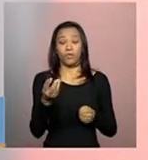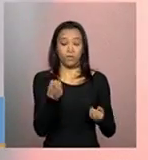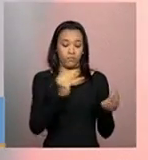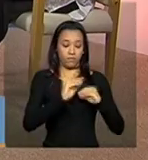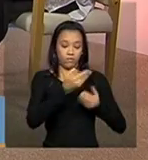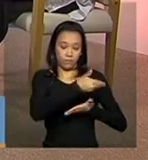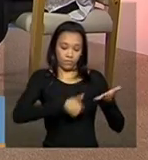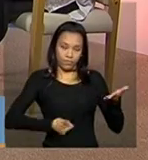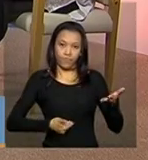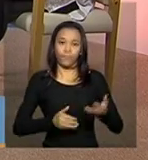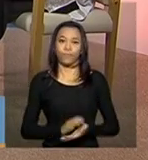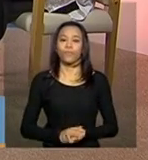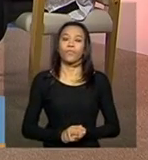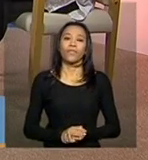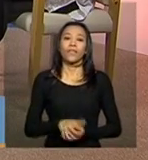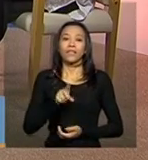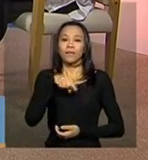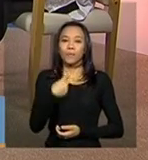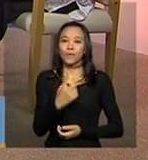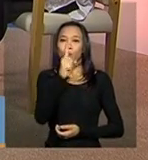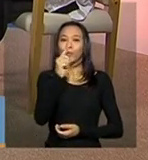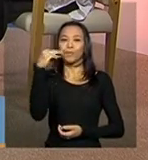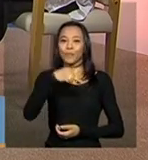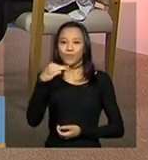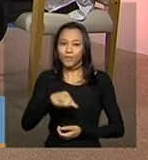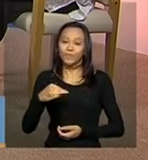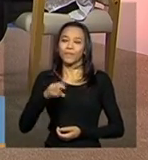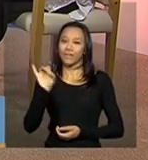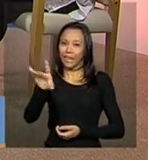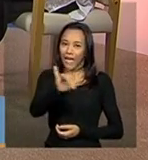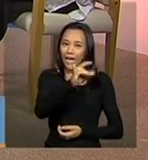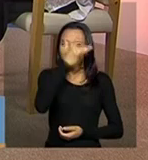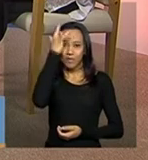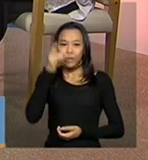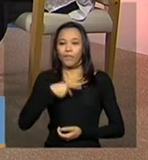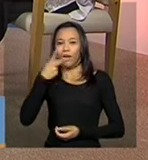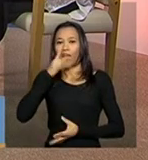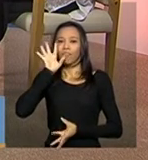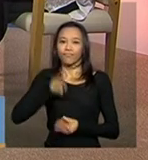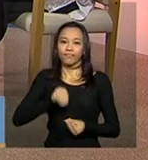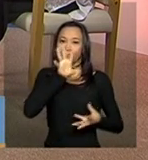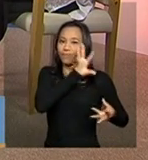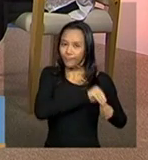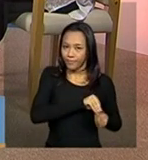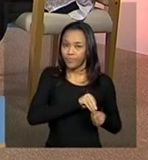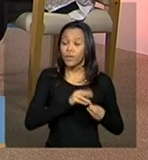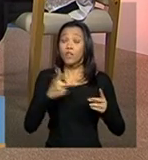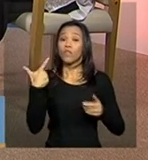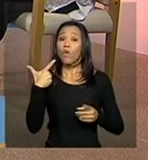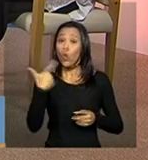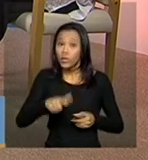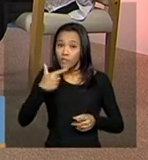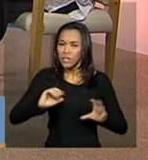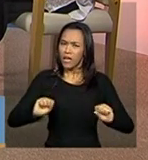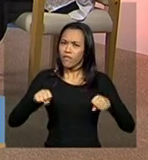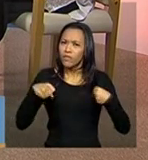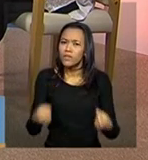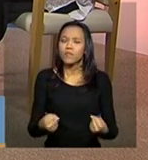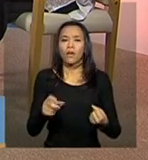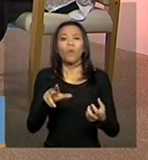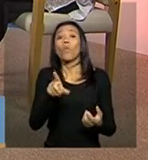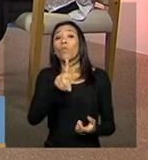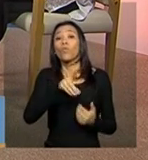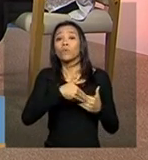passar um minuto para cada uma, para as considerações finais de vocês, vamos reforçar qual o prazo para o preenchimento